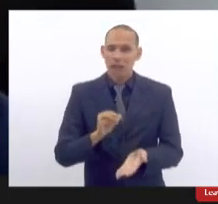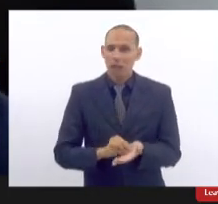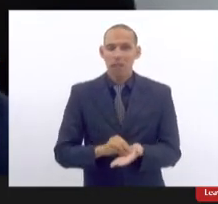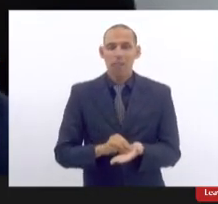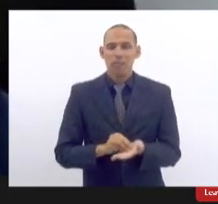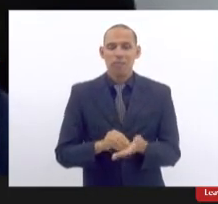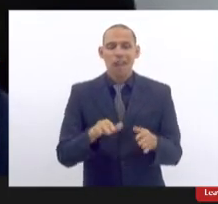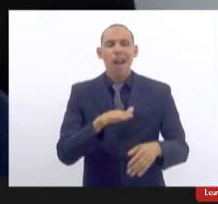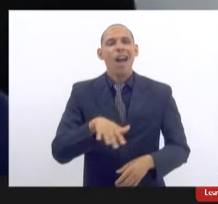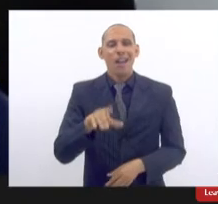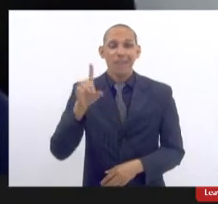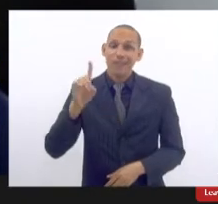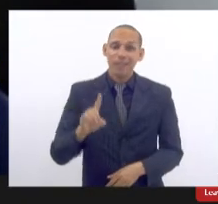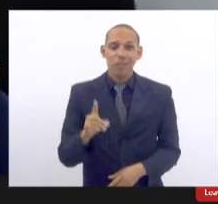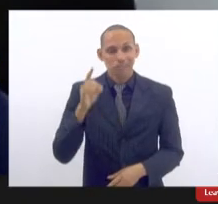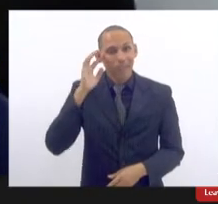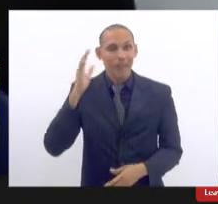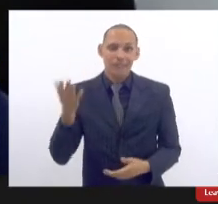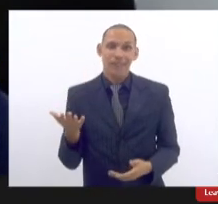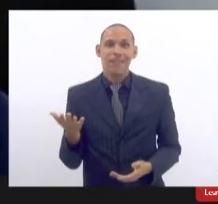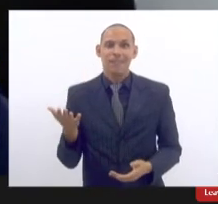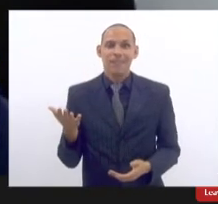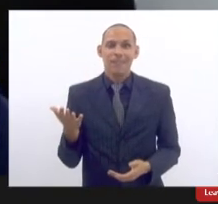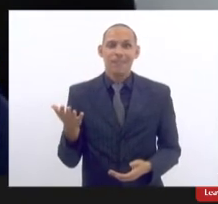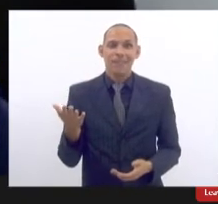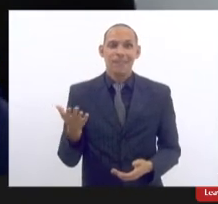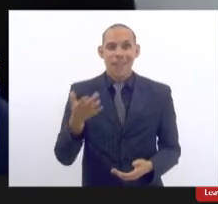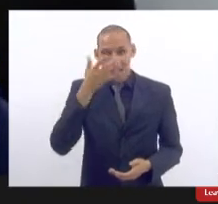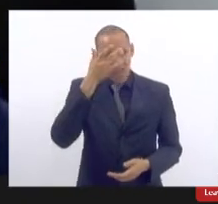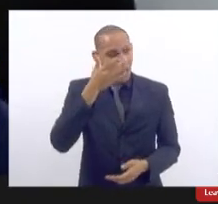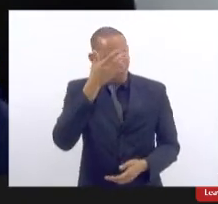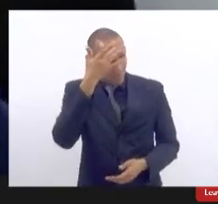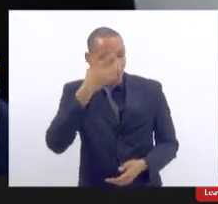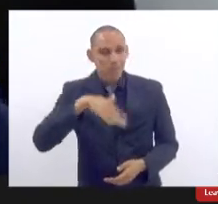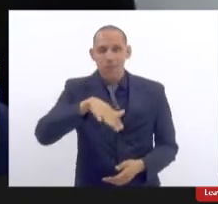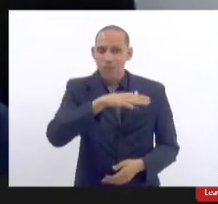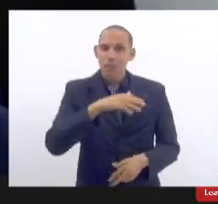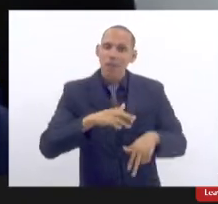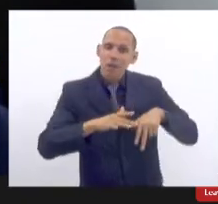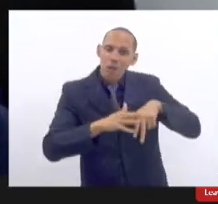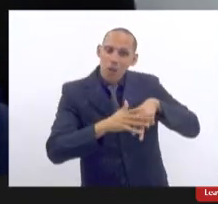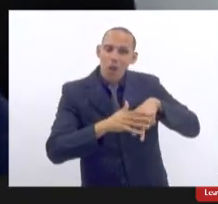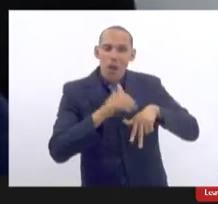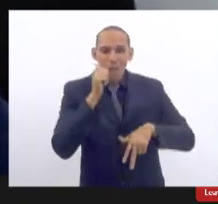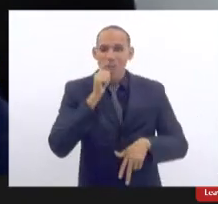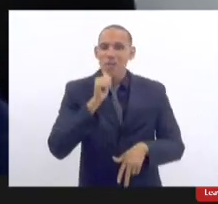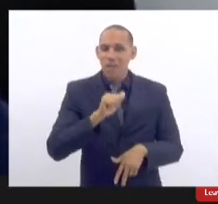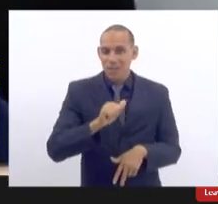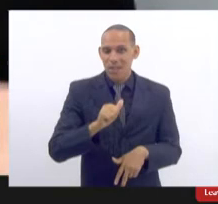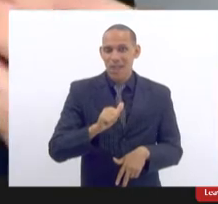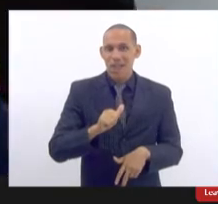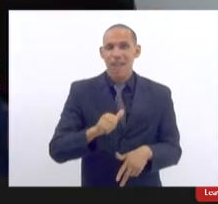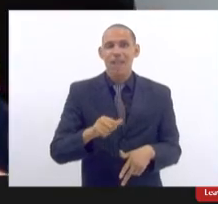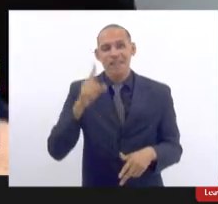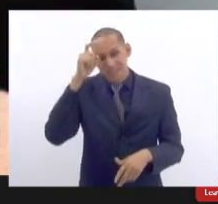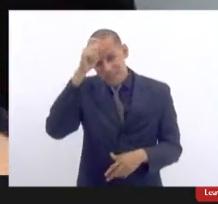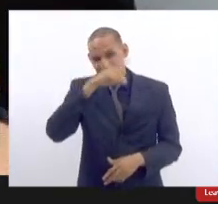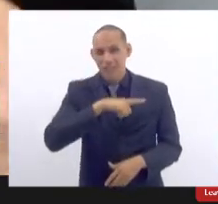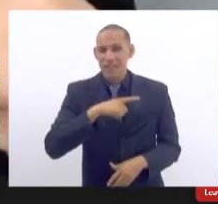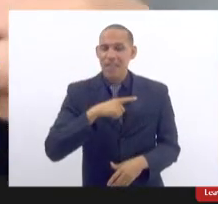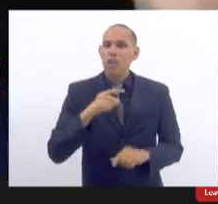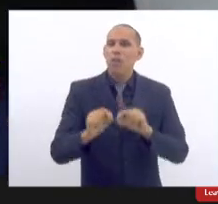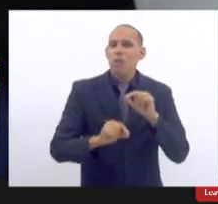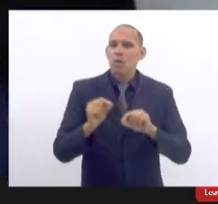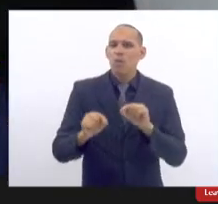imagina né se para as próprias pacientes que elas enfrentam dificuldade em encontrar médicos que